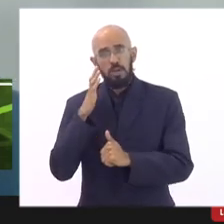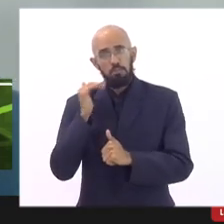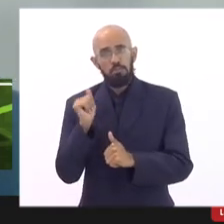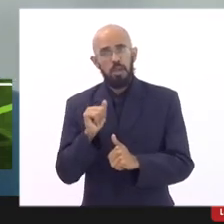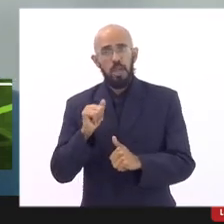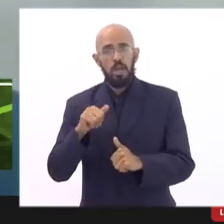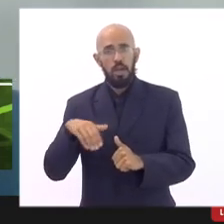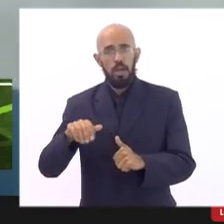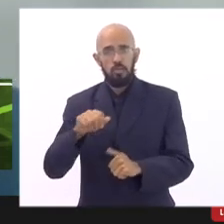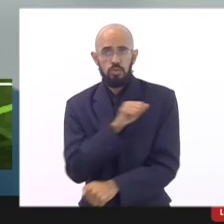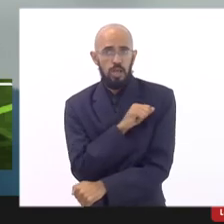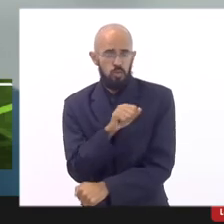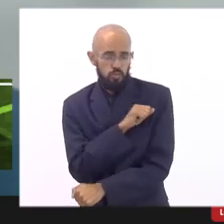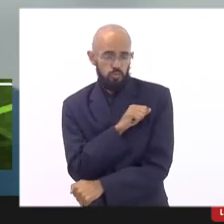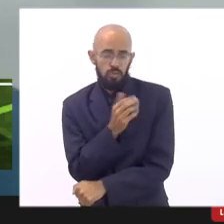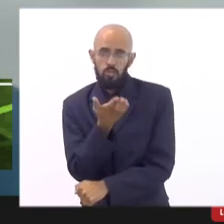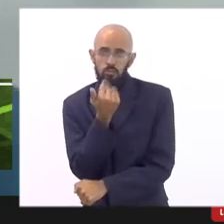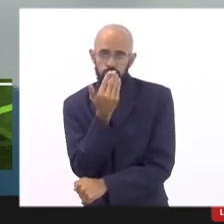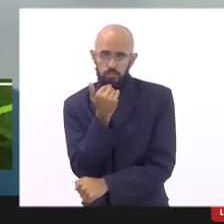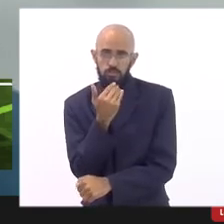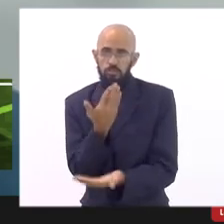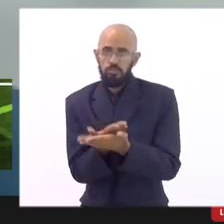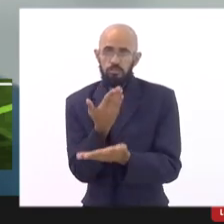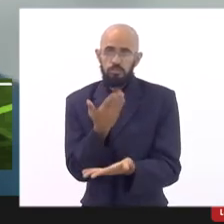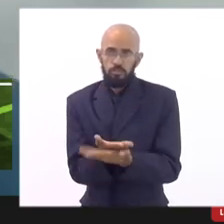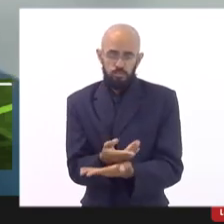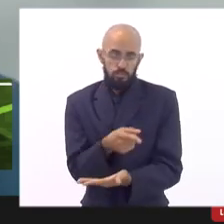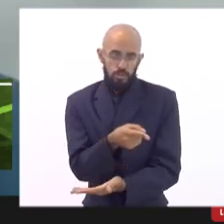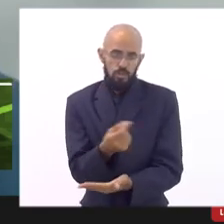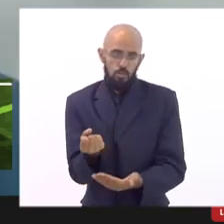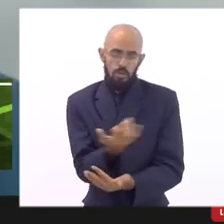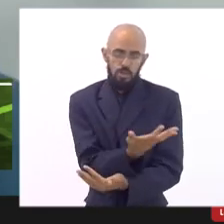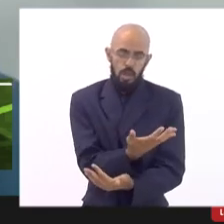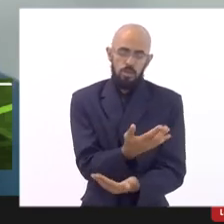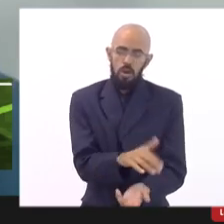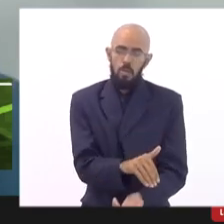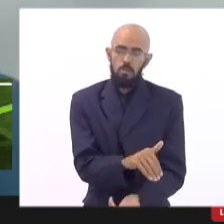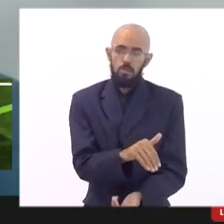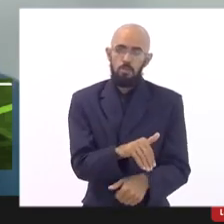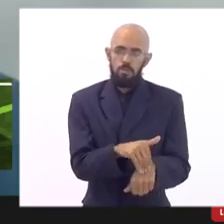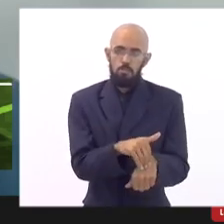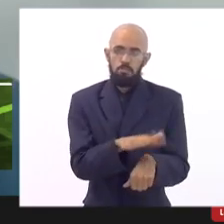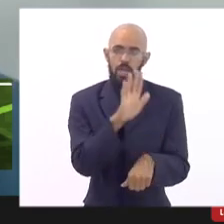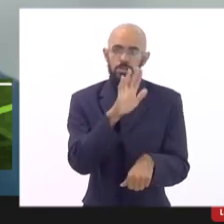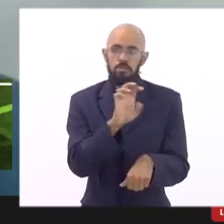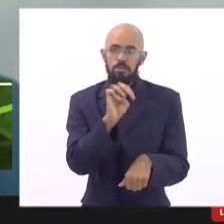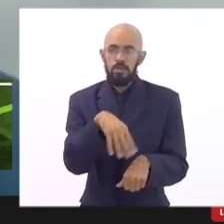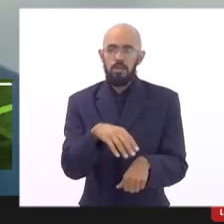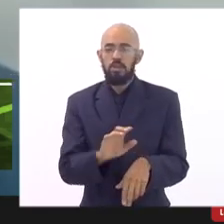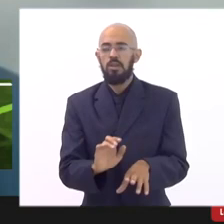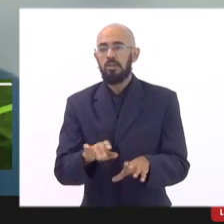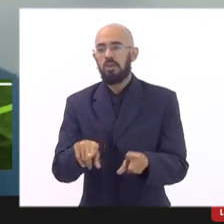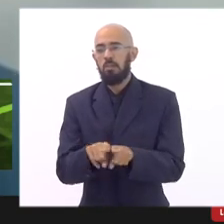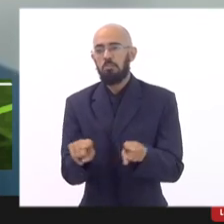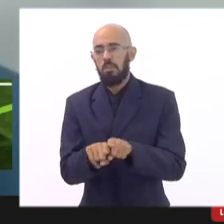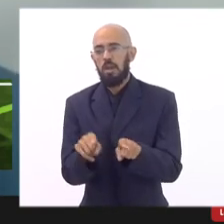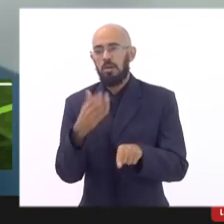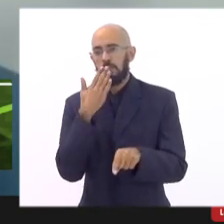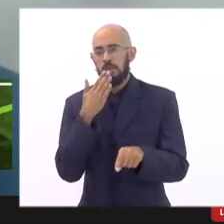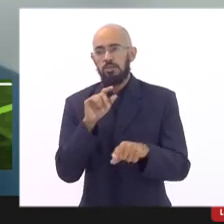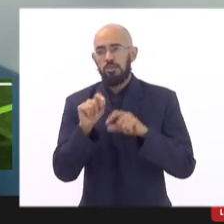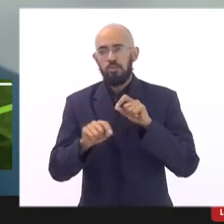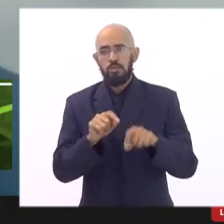meninas que tem se alimentado na escola as diretoras disseram que esse número aumentou e pedir também que